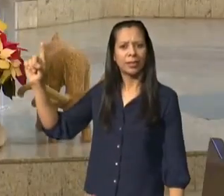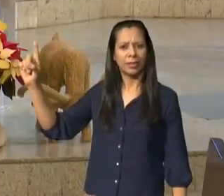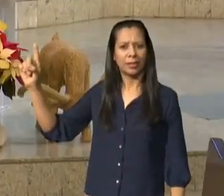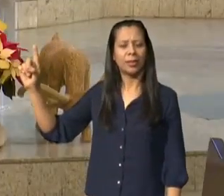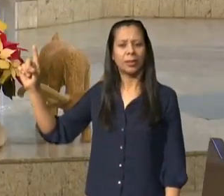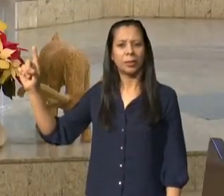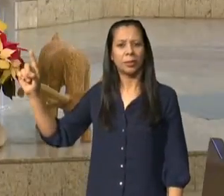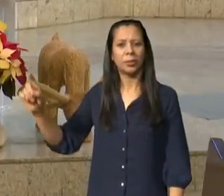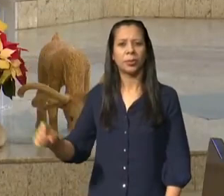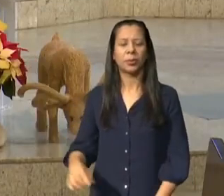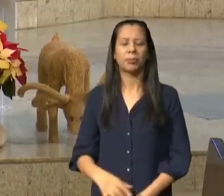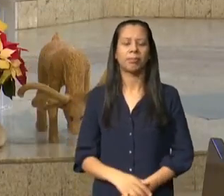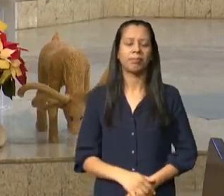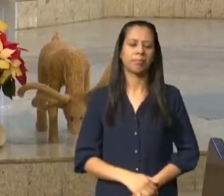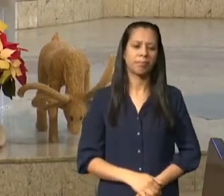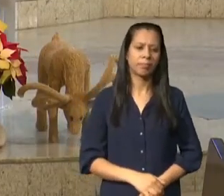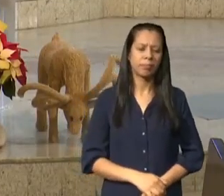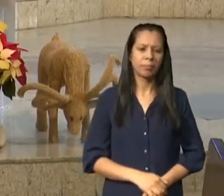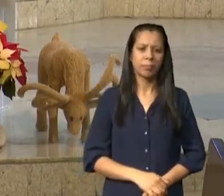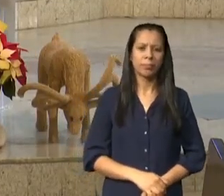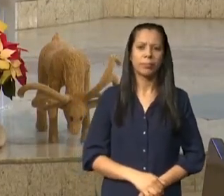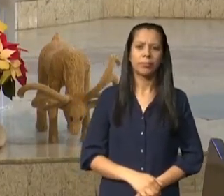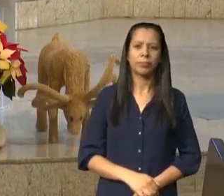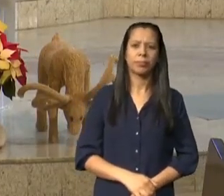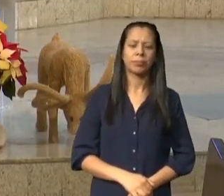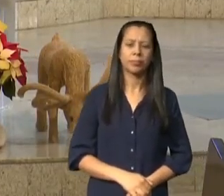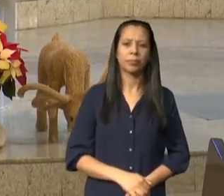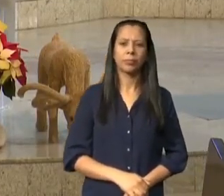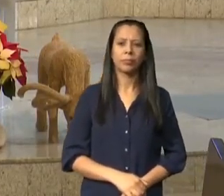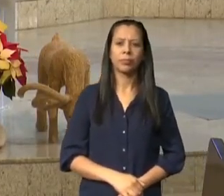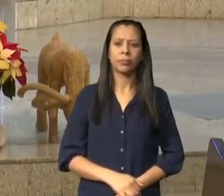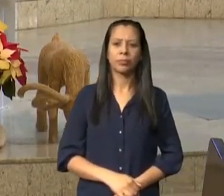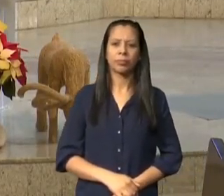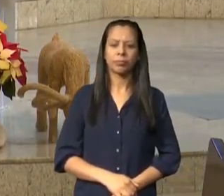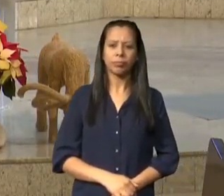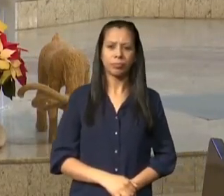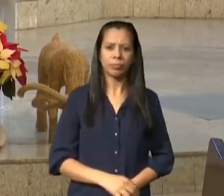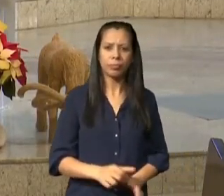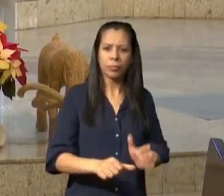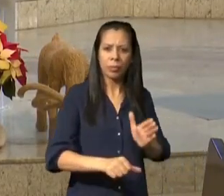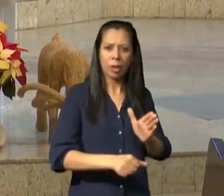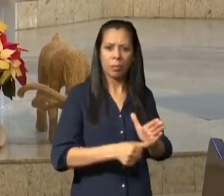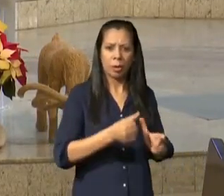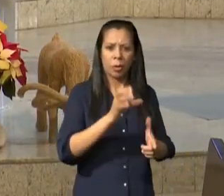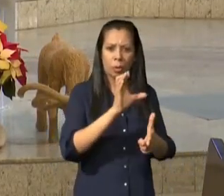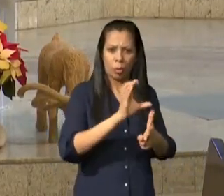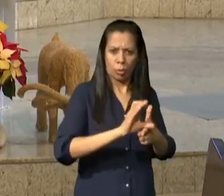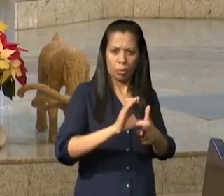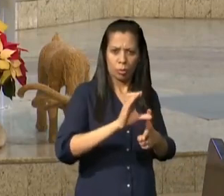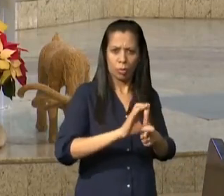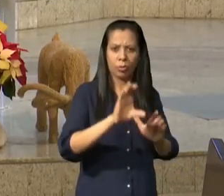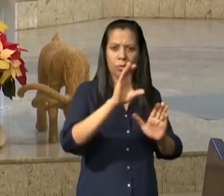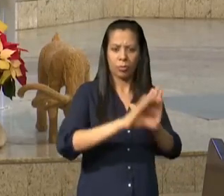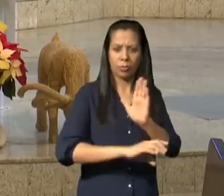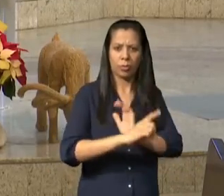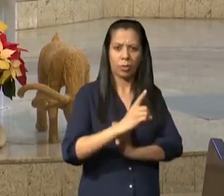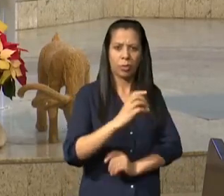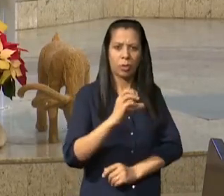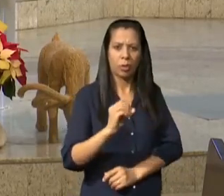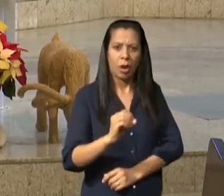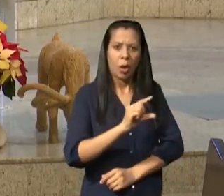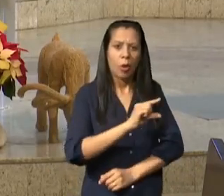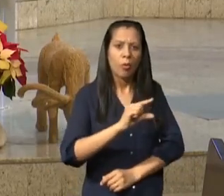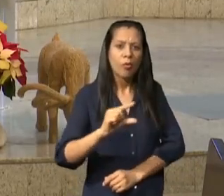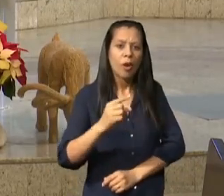ainda um pouquinho mais atrás no versículo 10 ainda no capítulo 10 versículo 1 diz que